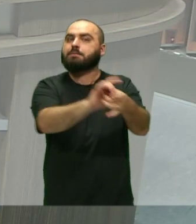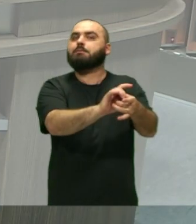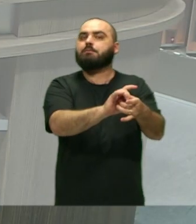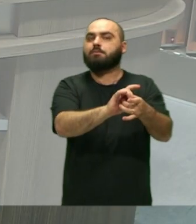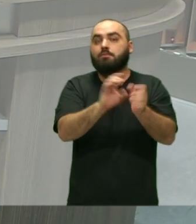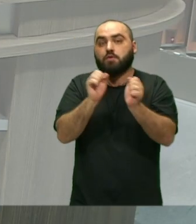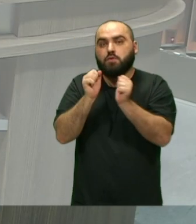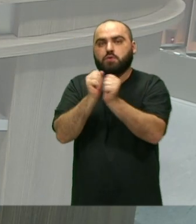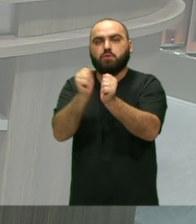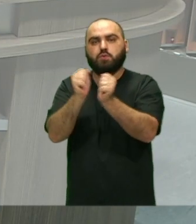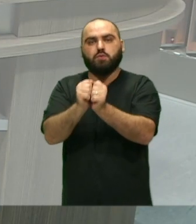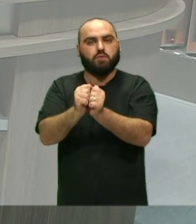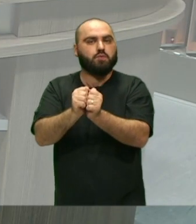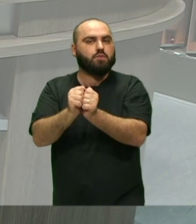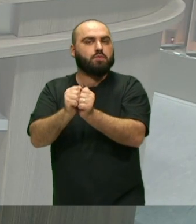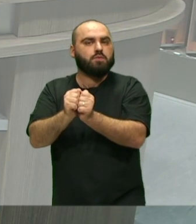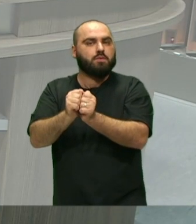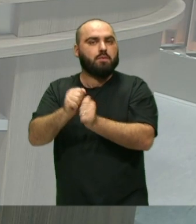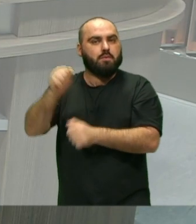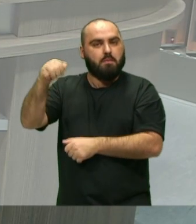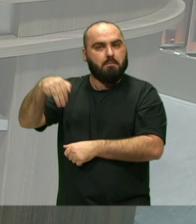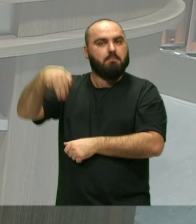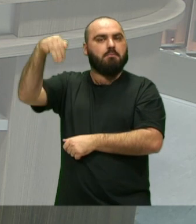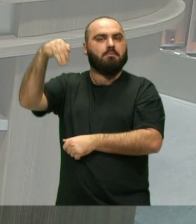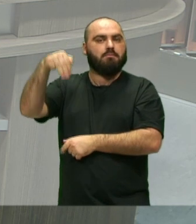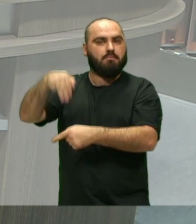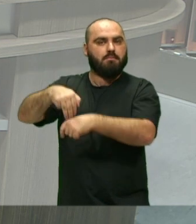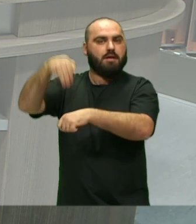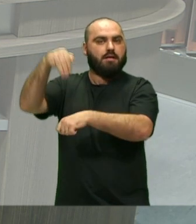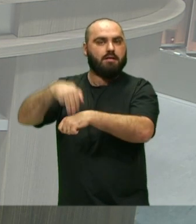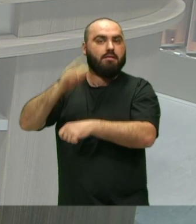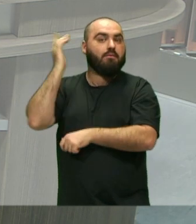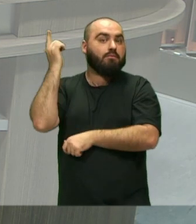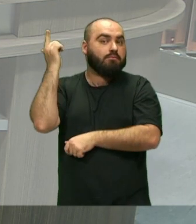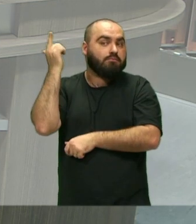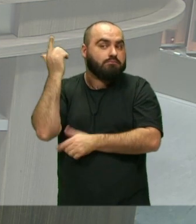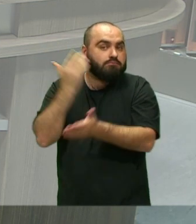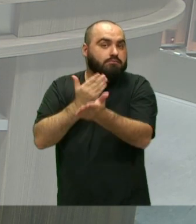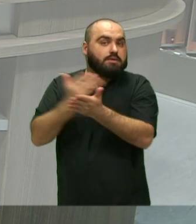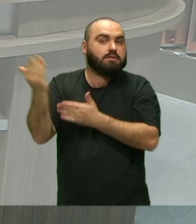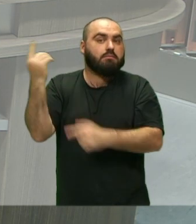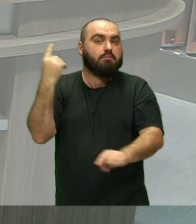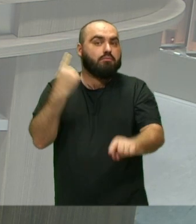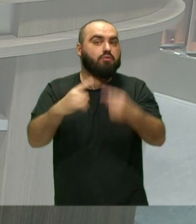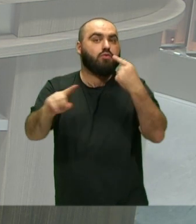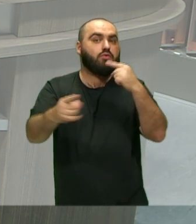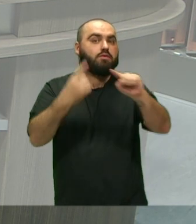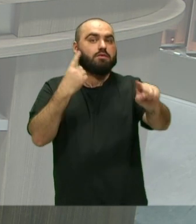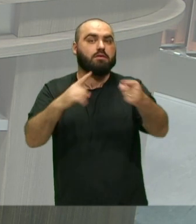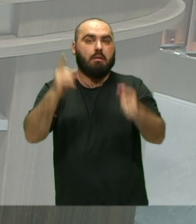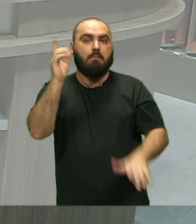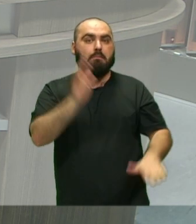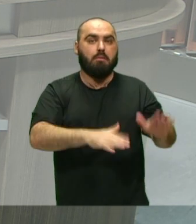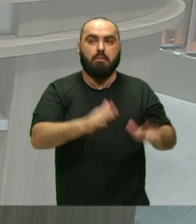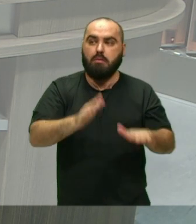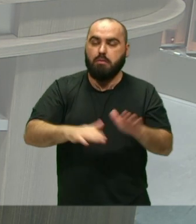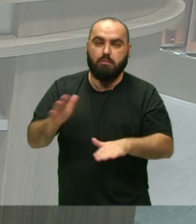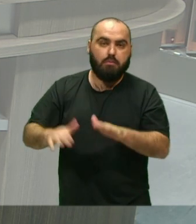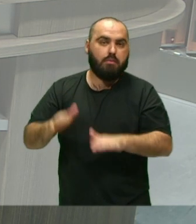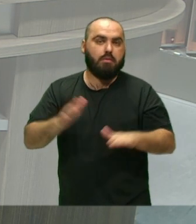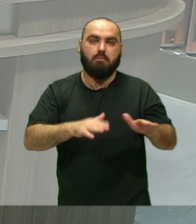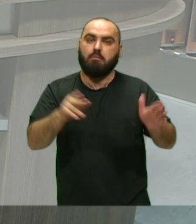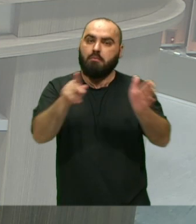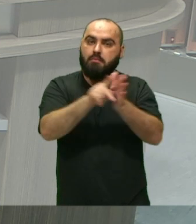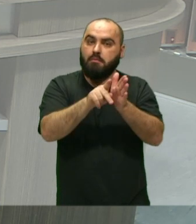Mestra Com esse movimento Começaram a evocar Algumas músicas Algumas loas De Maracatu Que a gente fala Do Baque